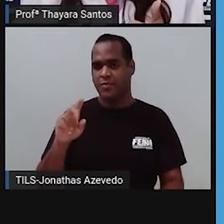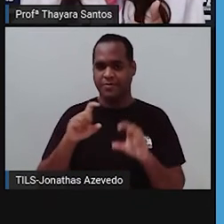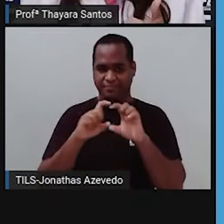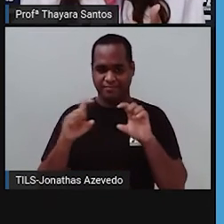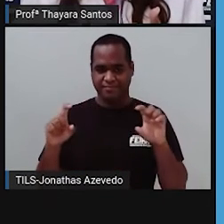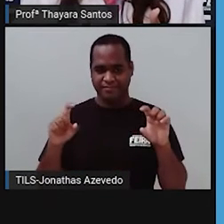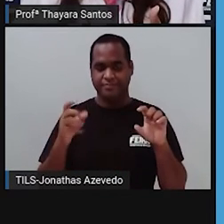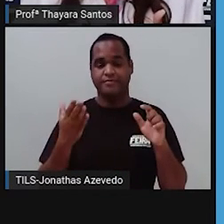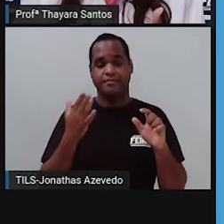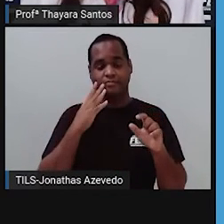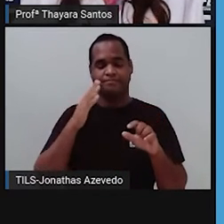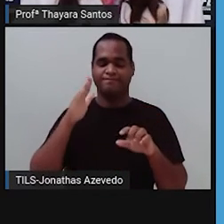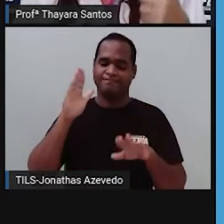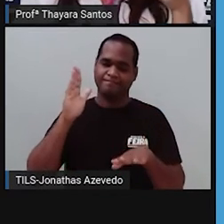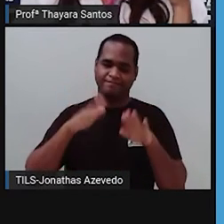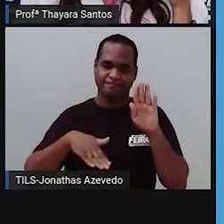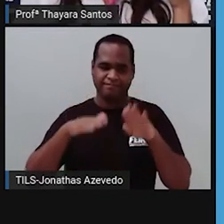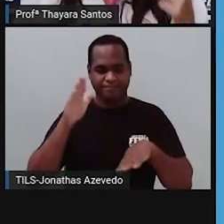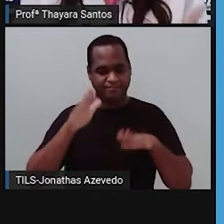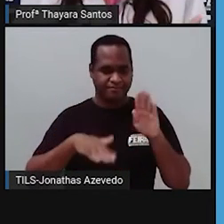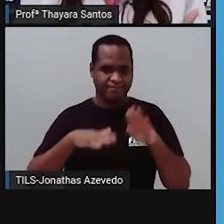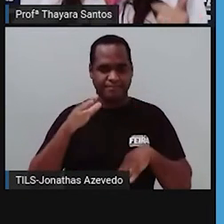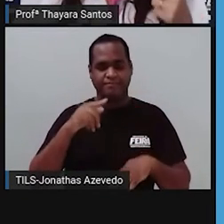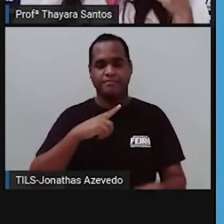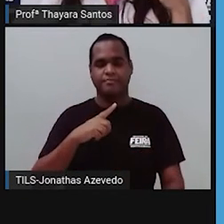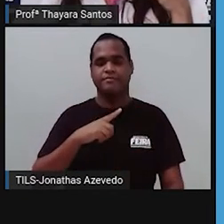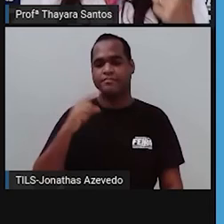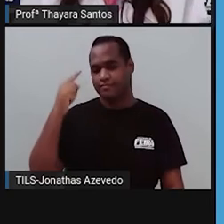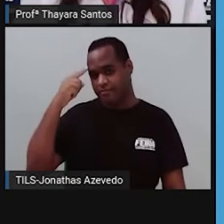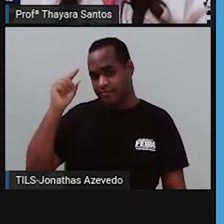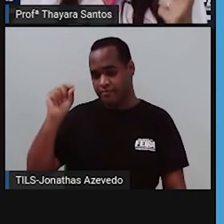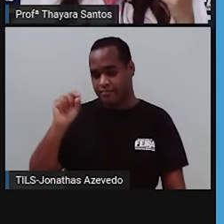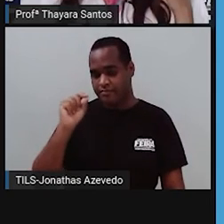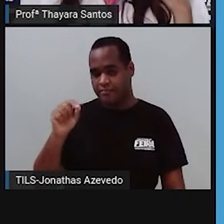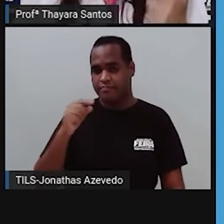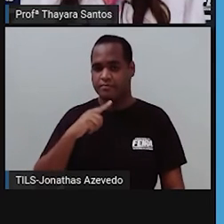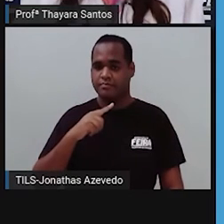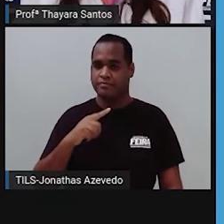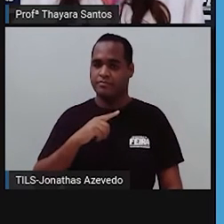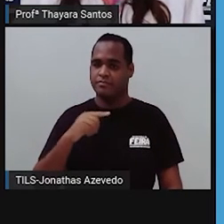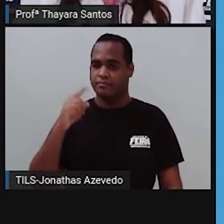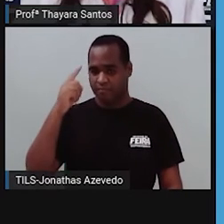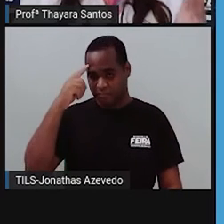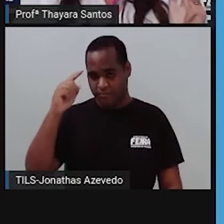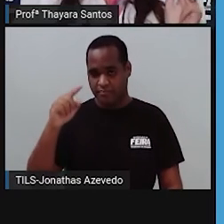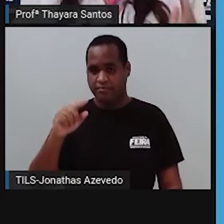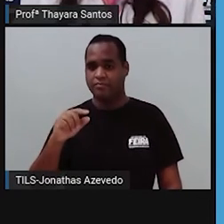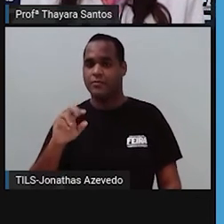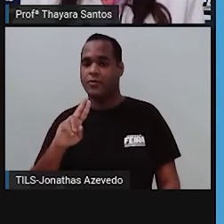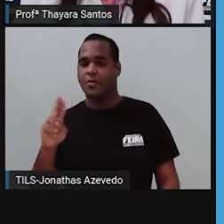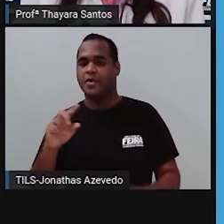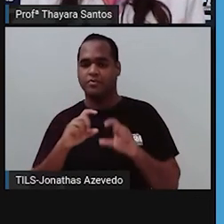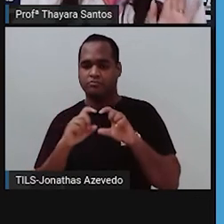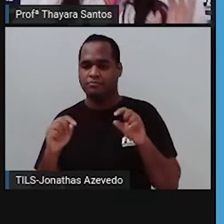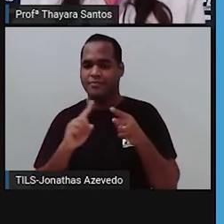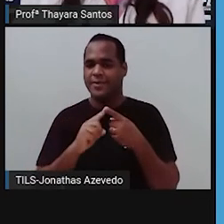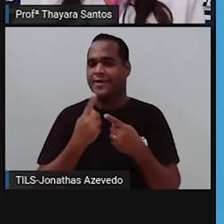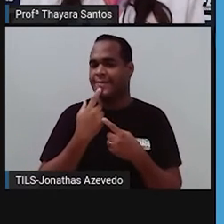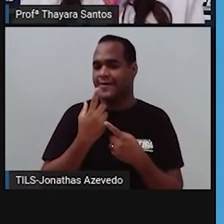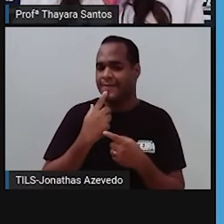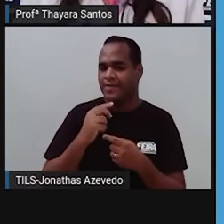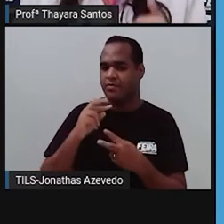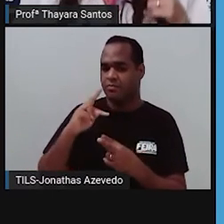algumas variações, como eu já tinha falado antes. A gente tem o tecido ósseo, tecido adiposo, tecido cartilaginoso, o sanguíneo, o